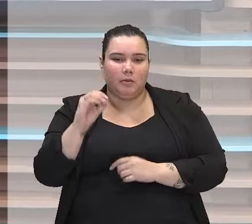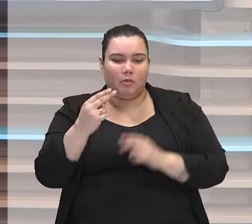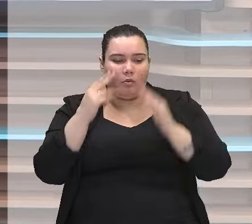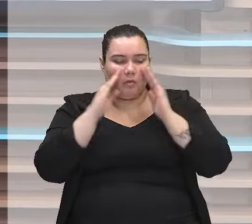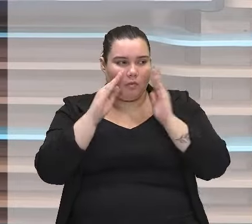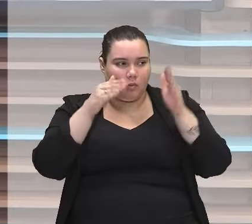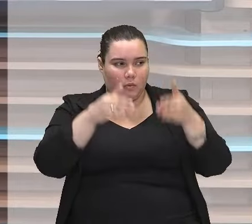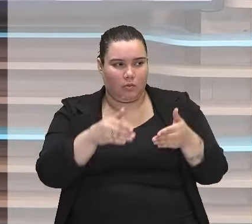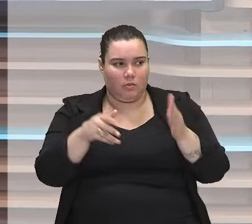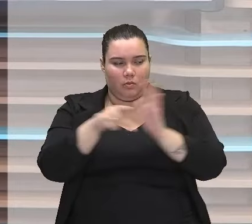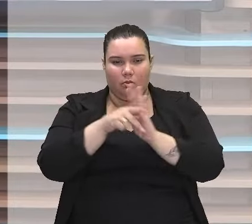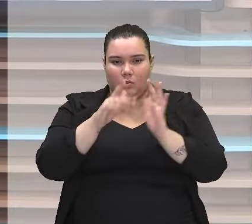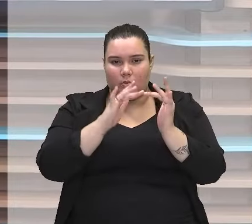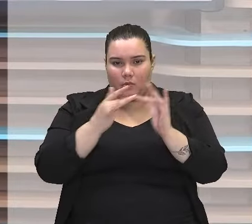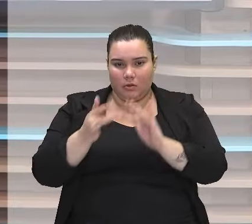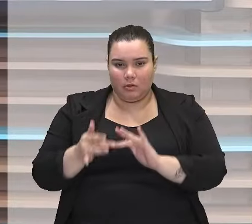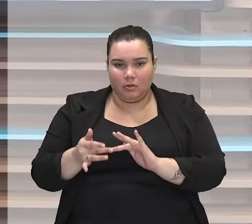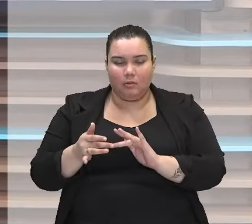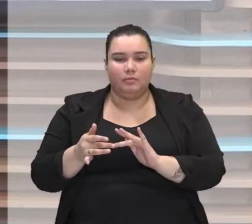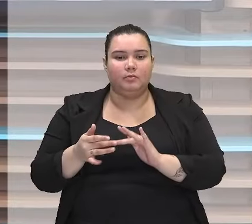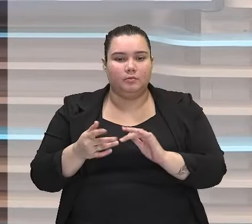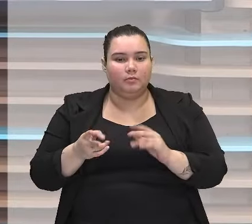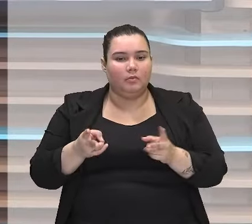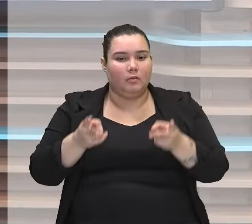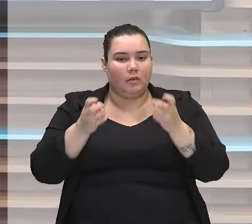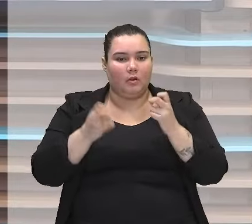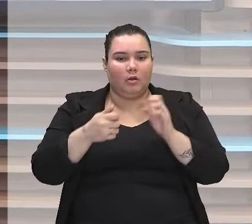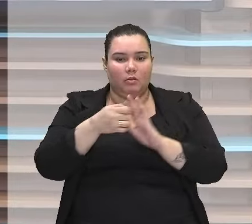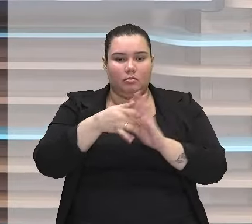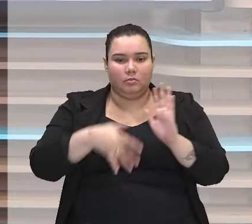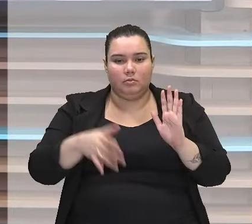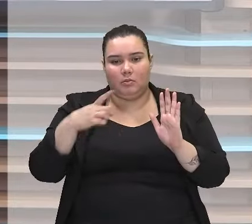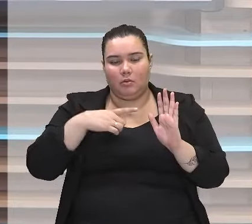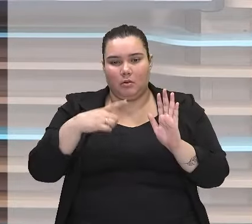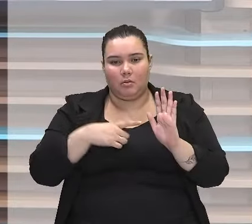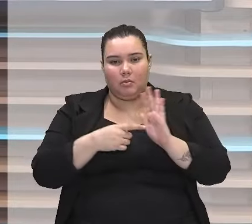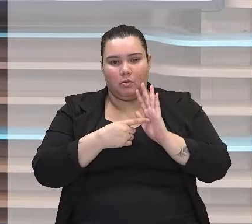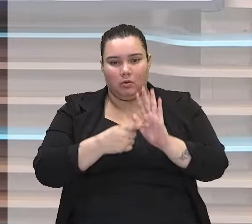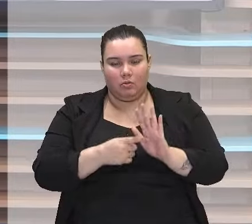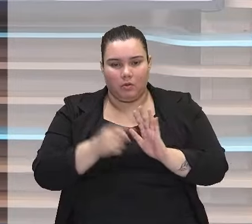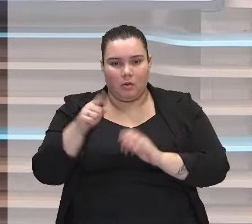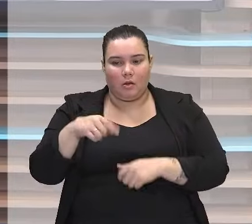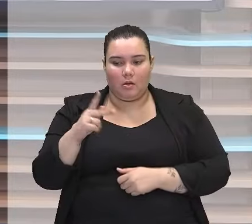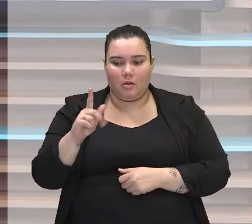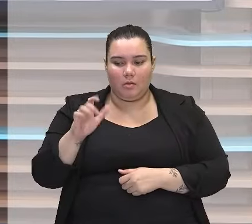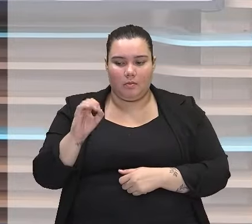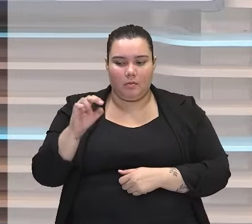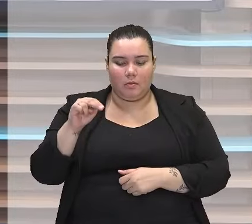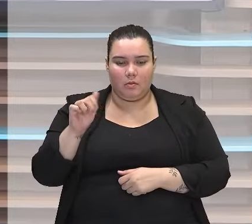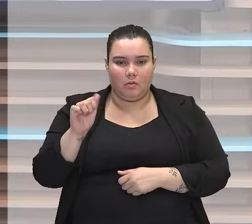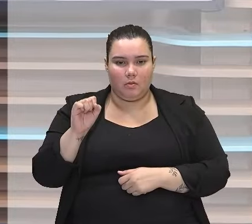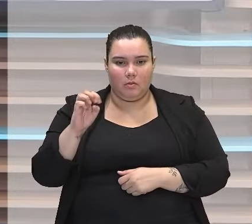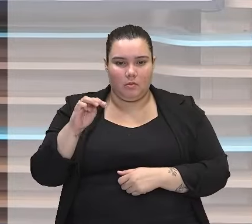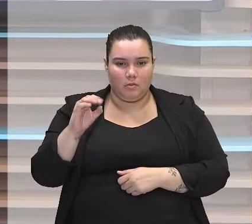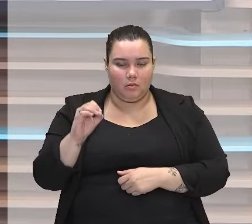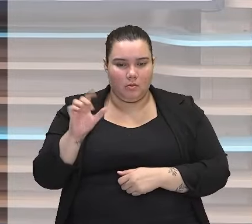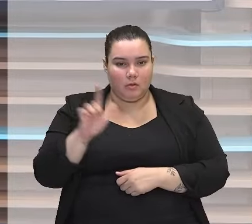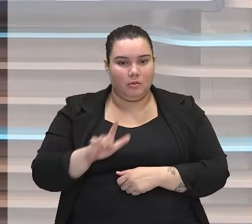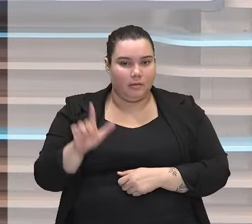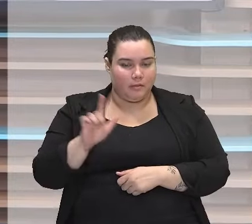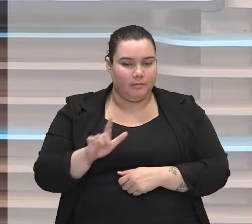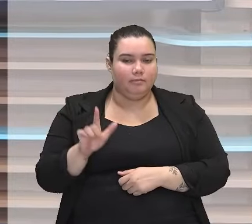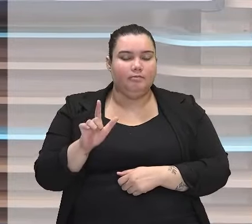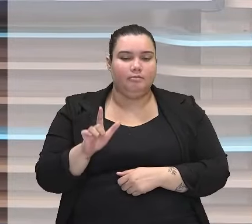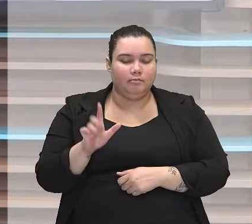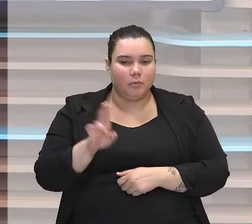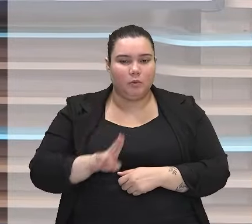enfatizar determinado contexto, então perceba que a figura de construção está presente, aí nós temos um pleonasmo, certo? Um pleonasmo literário, que